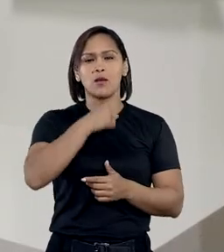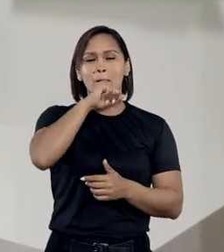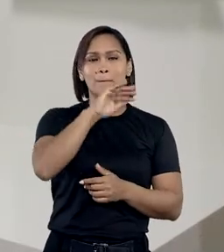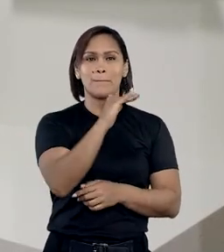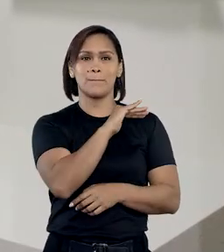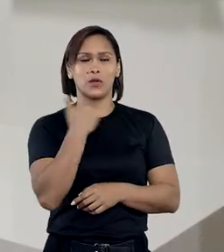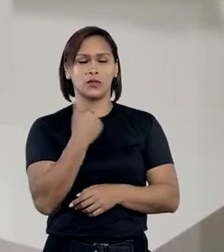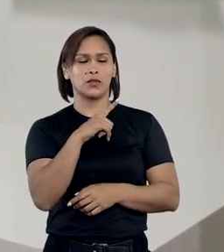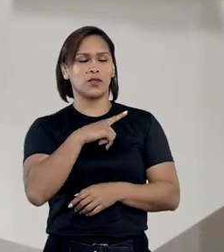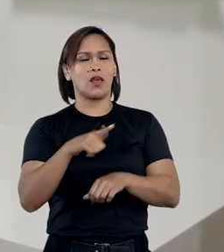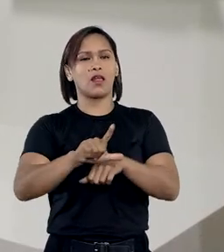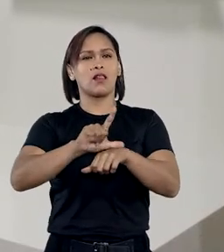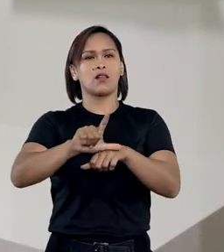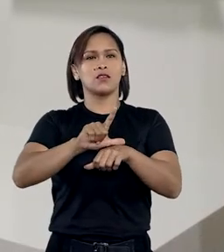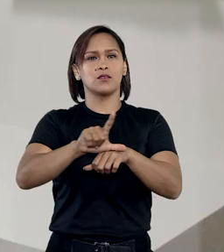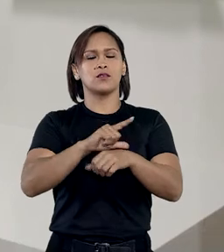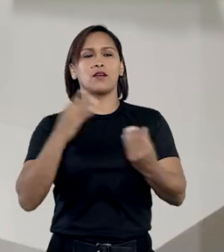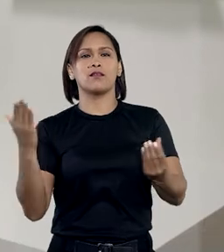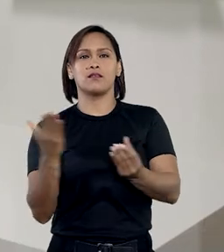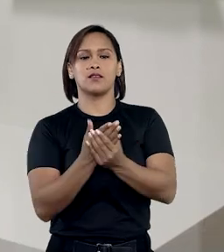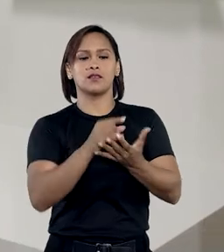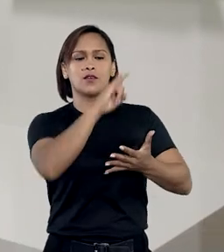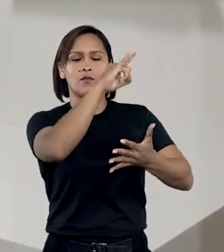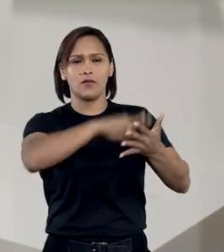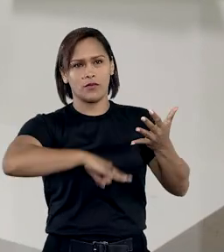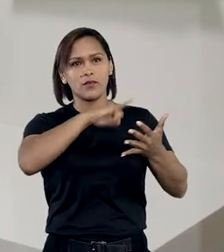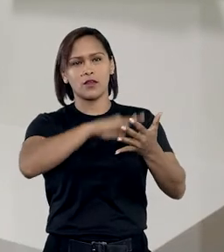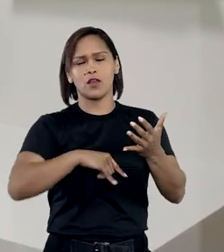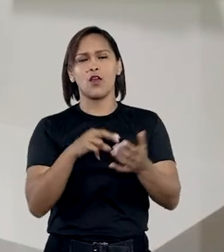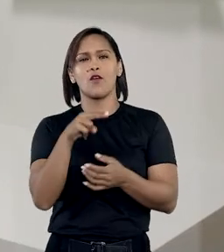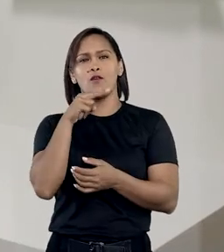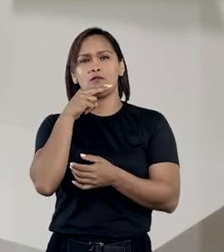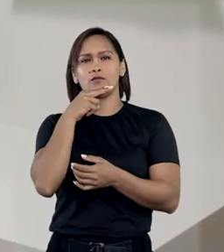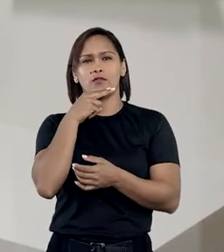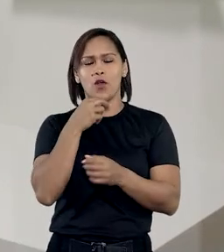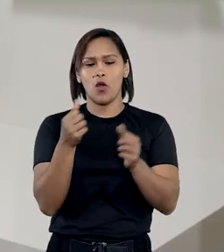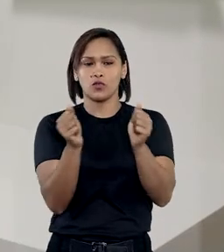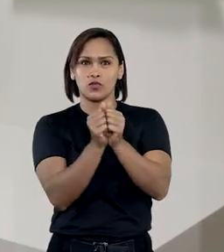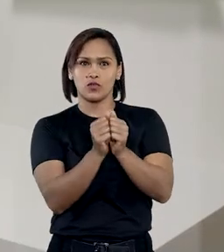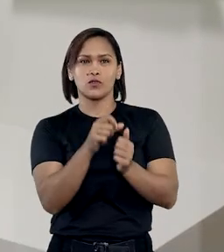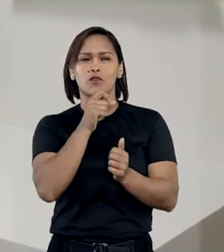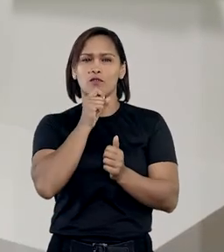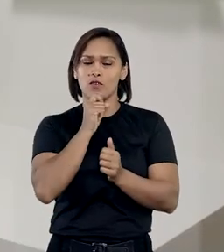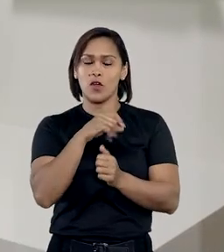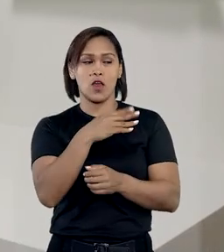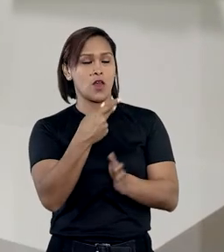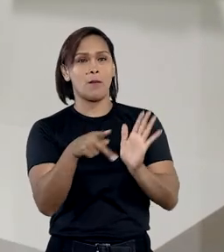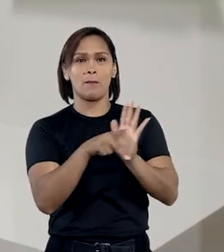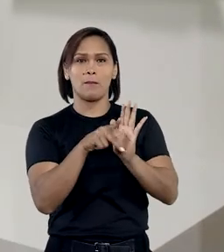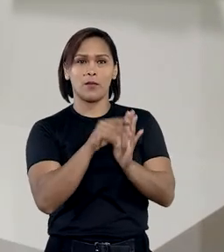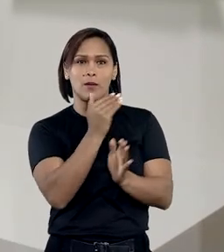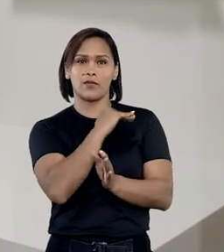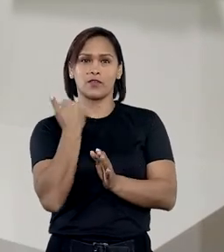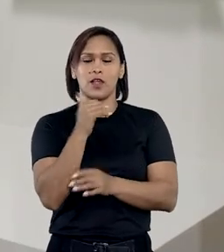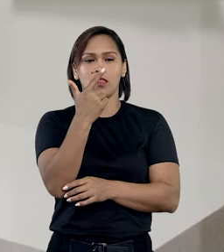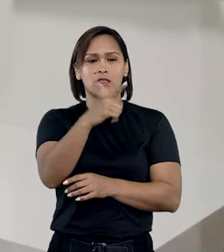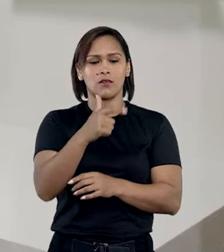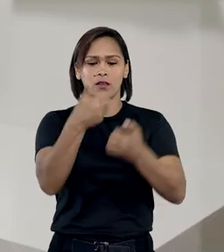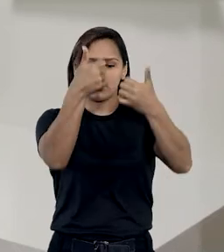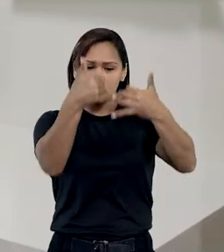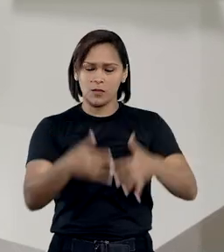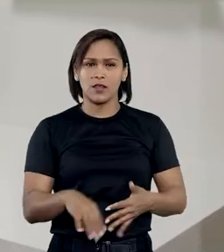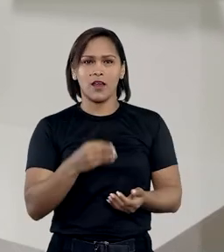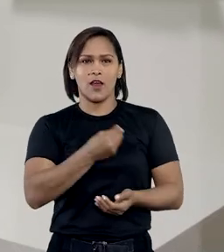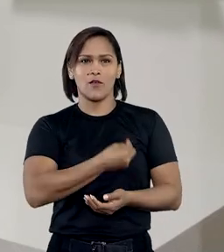pré-morto têm legitimidade para ajuizar a ação declaratória de relação à voenga caso o próprio falecido não tenha